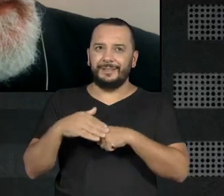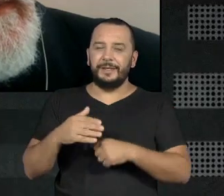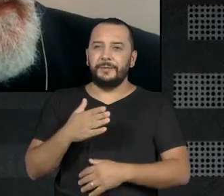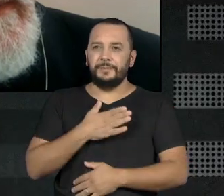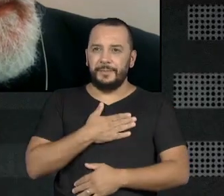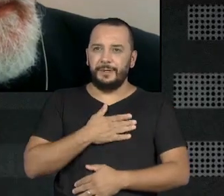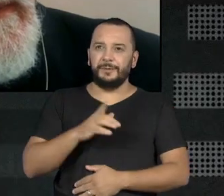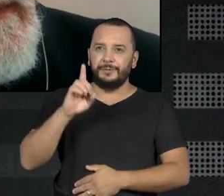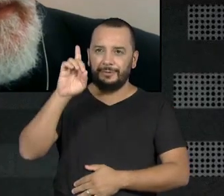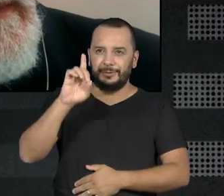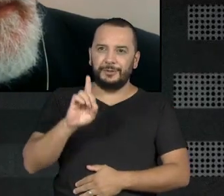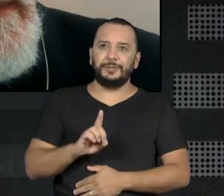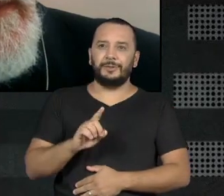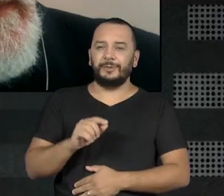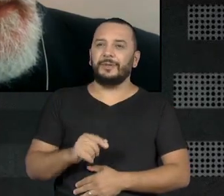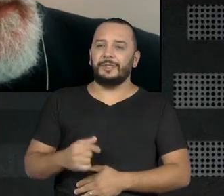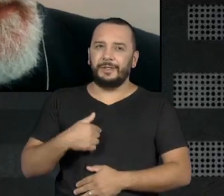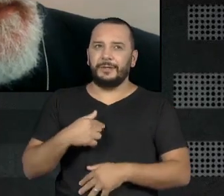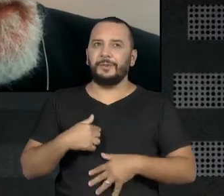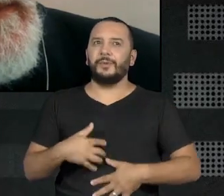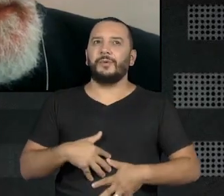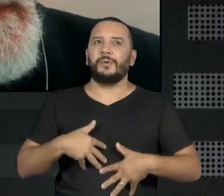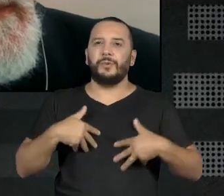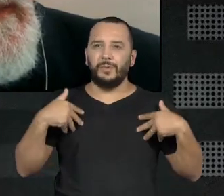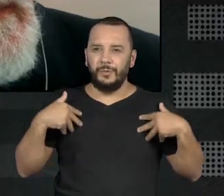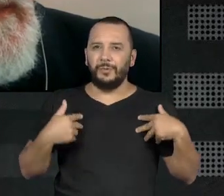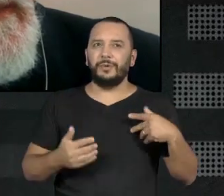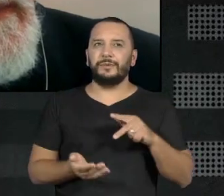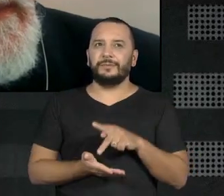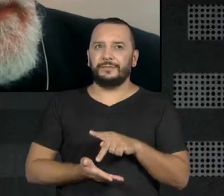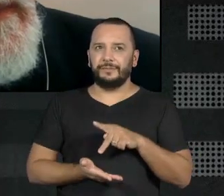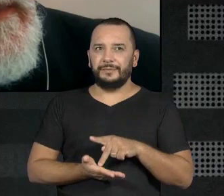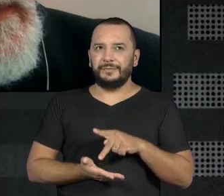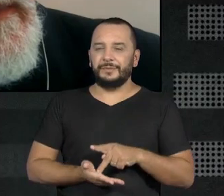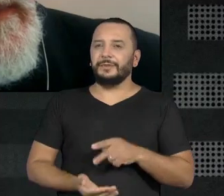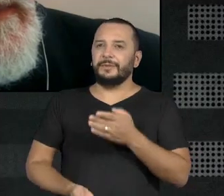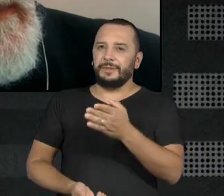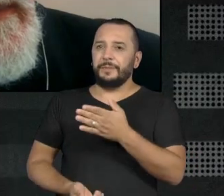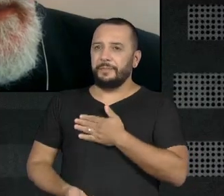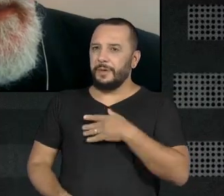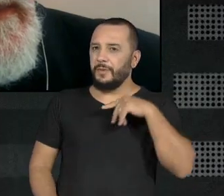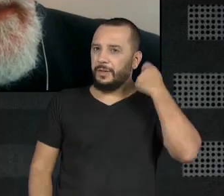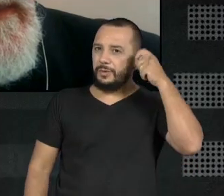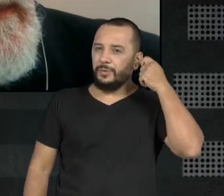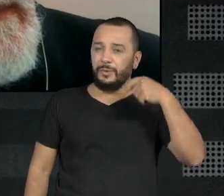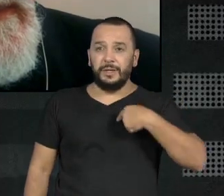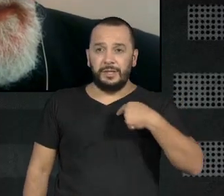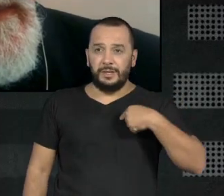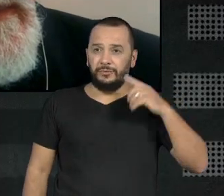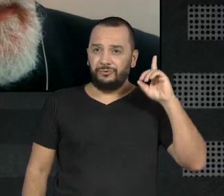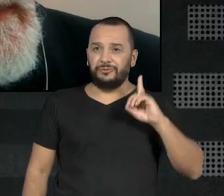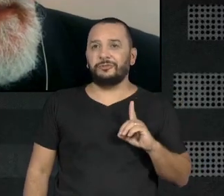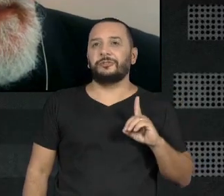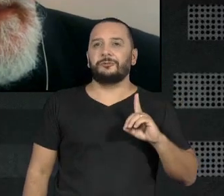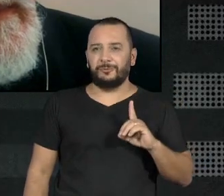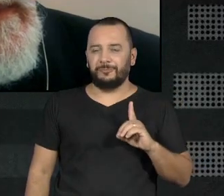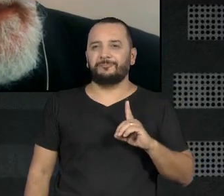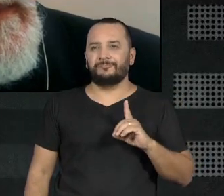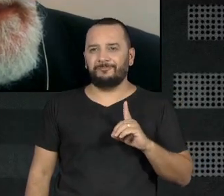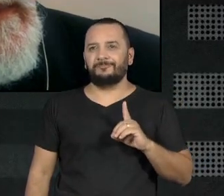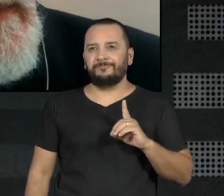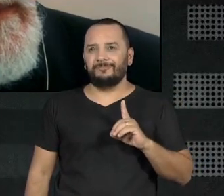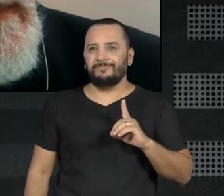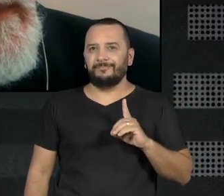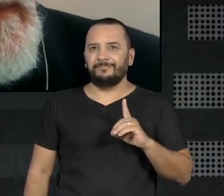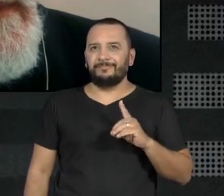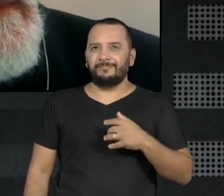diretor, e eu tenho muito orgulho, muito, muito orgulho, de você ser meu ator e eu ser o teu grande diretor.